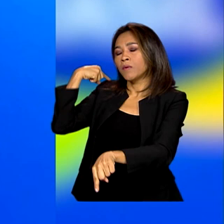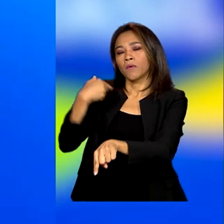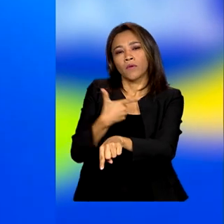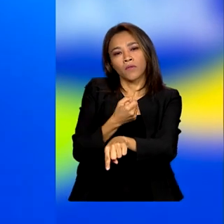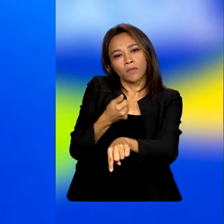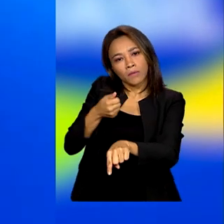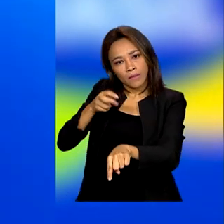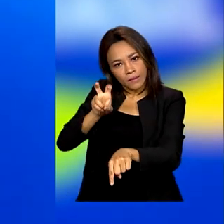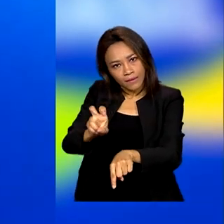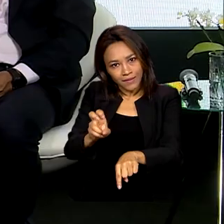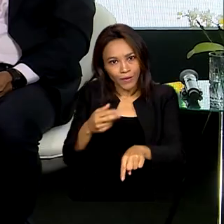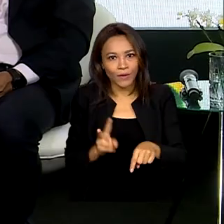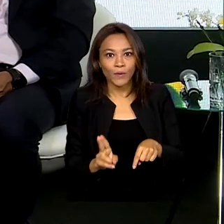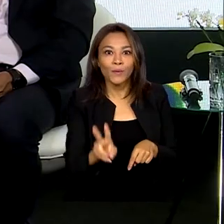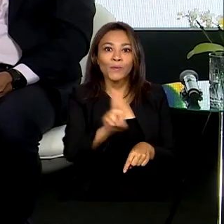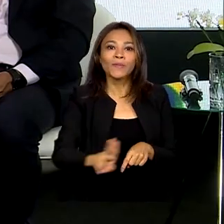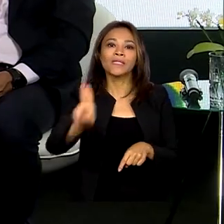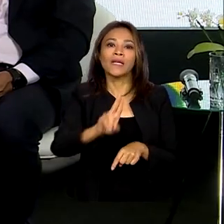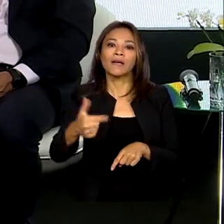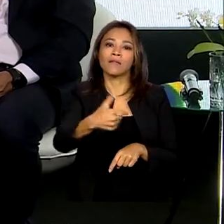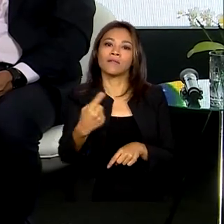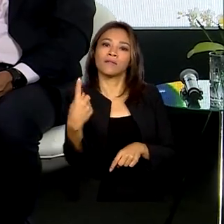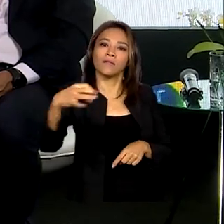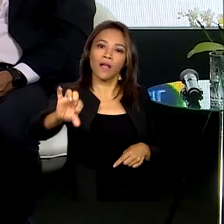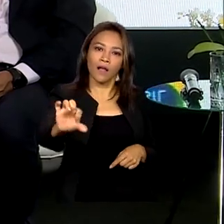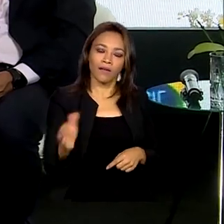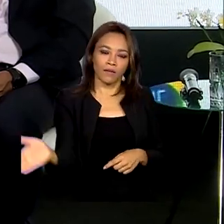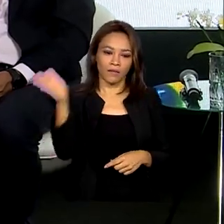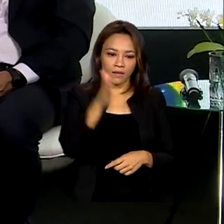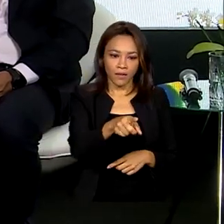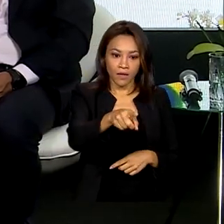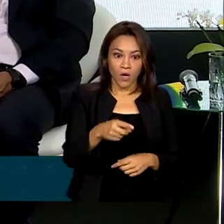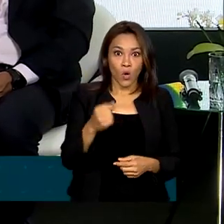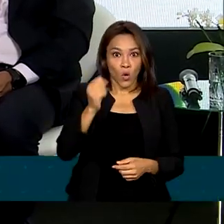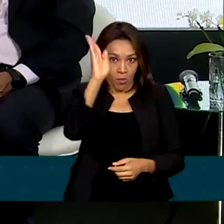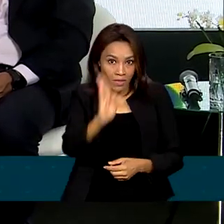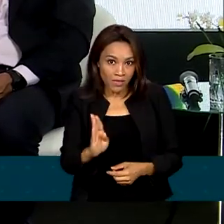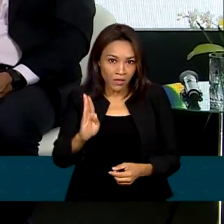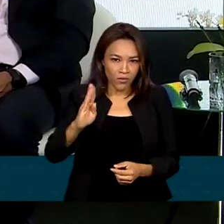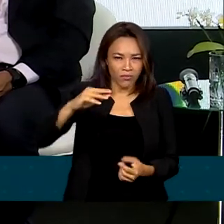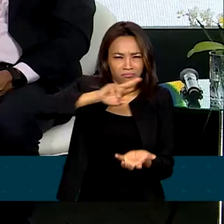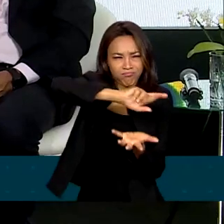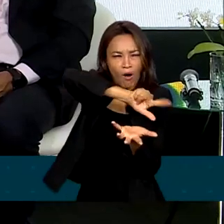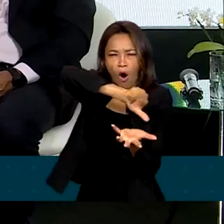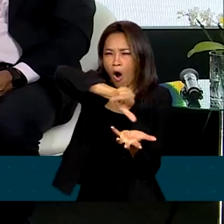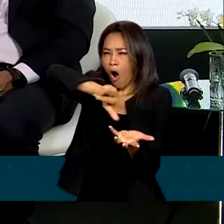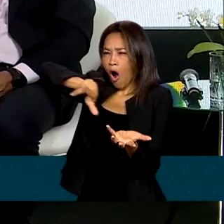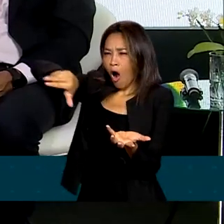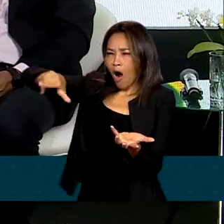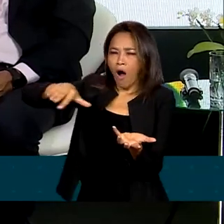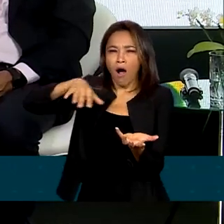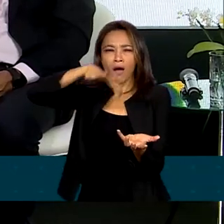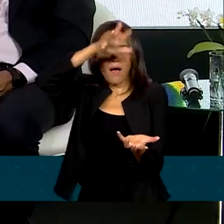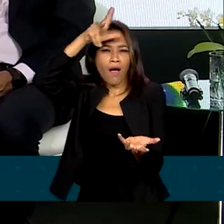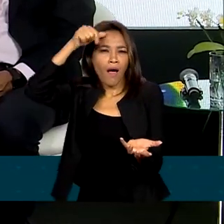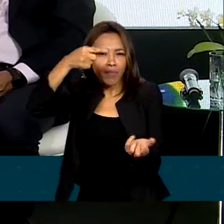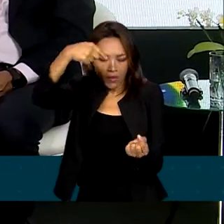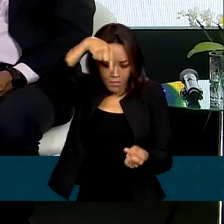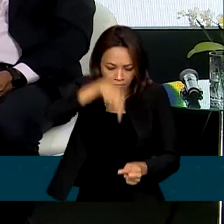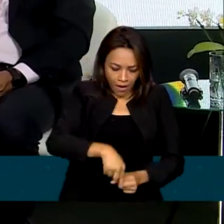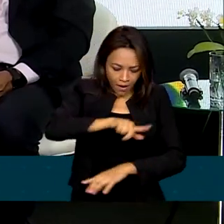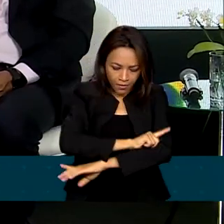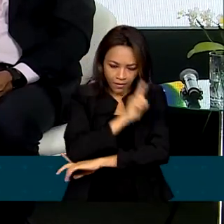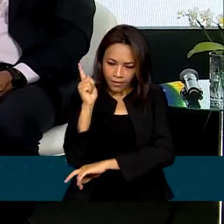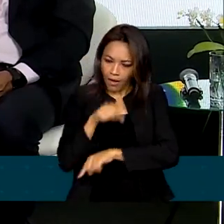2019. Sabendo promover esse Brasil, que é muito diverso, né, da floresta, do Acre ao Natal de Gramado,